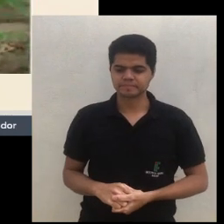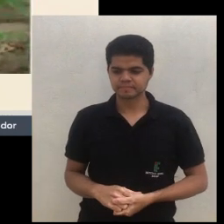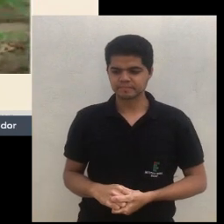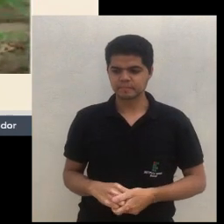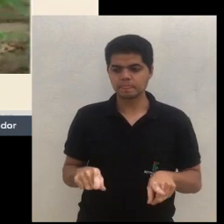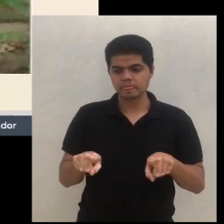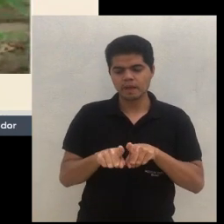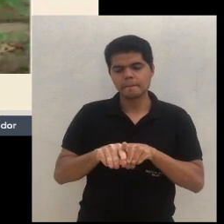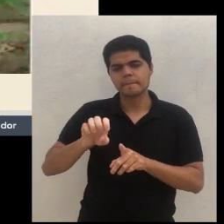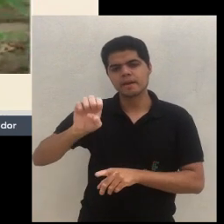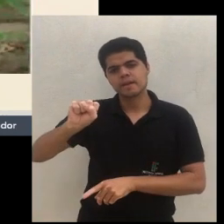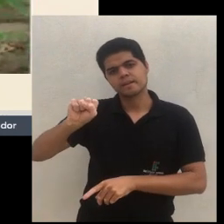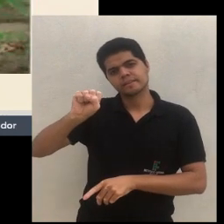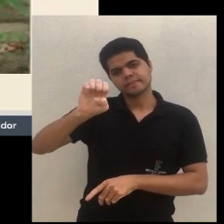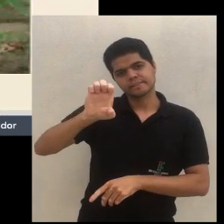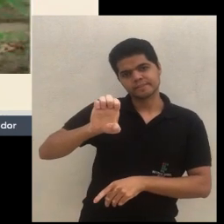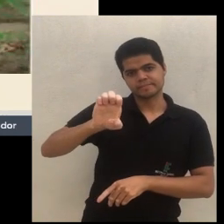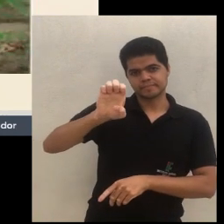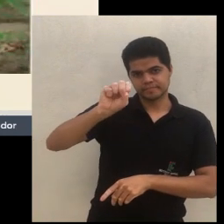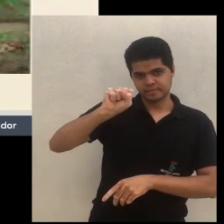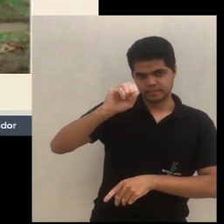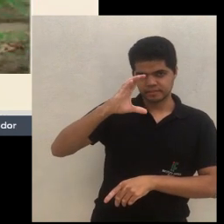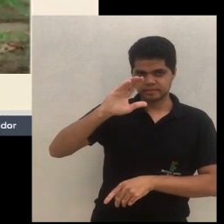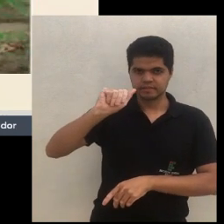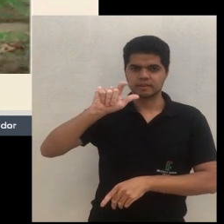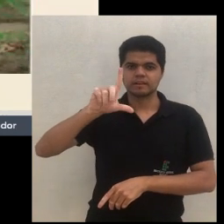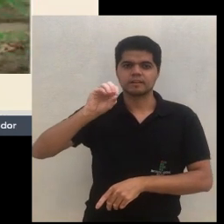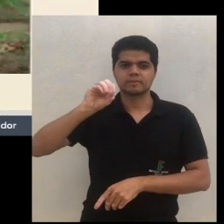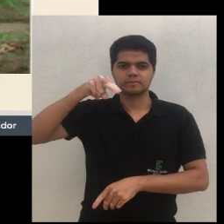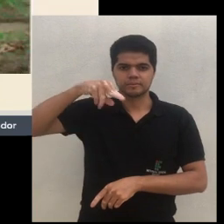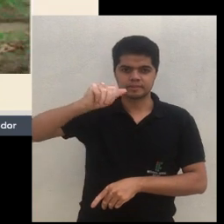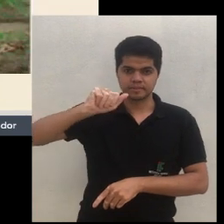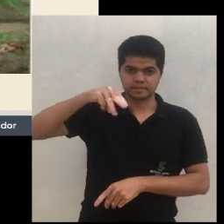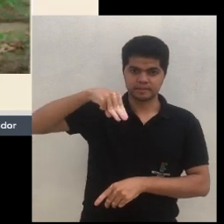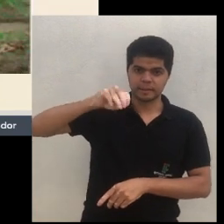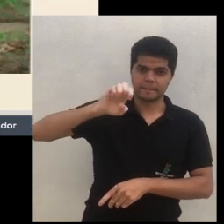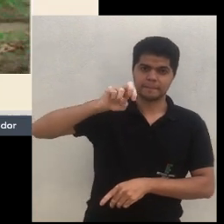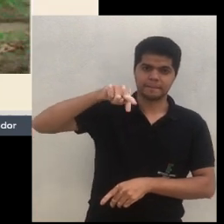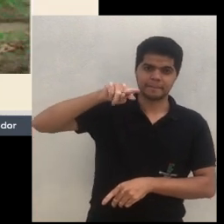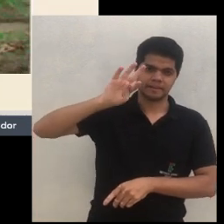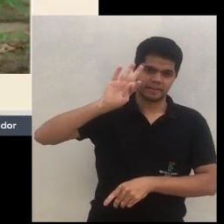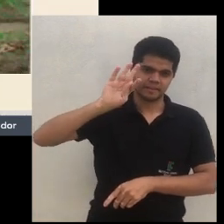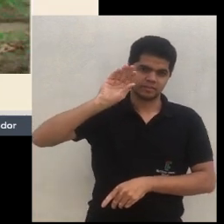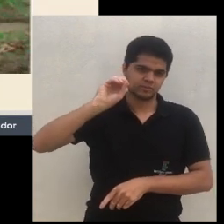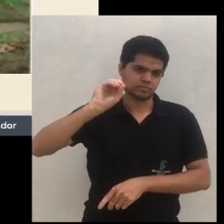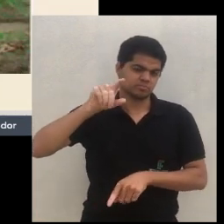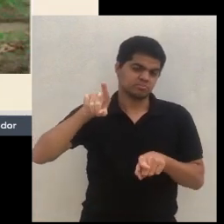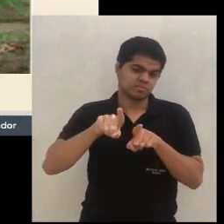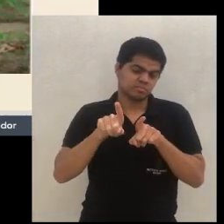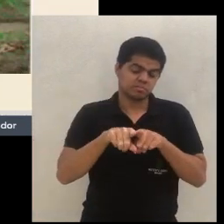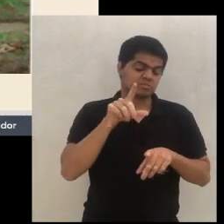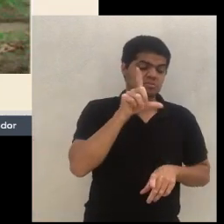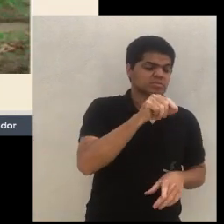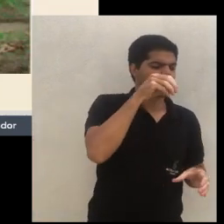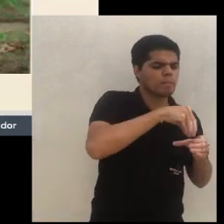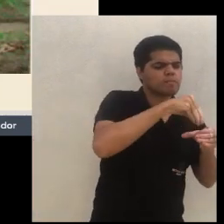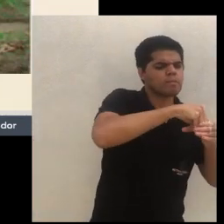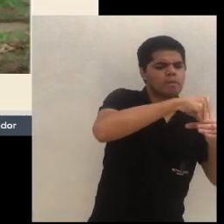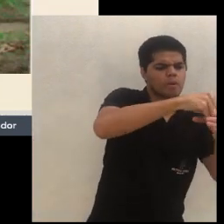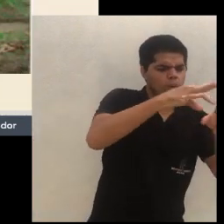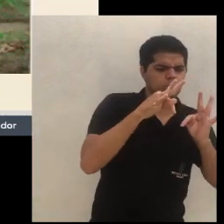Escalonamento temporal, eu posso ir plantando um cultivo a cada vez, assim, eu posso ir plantando simultaneamente. Então,